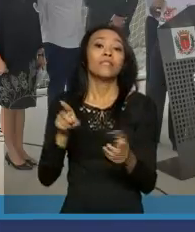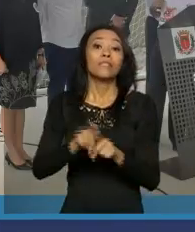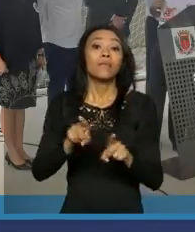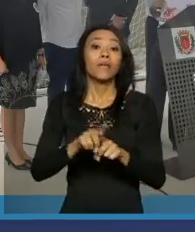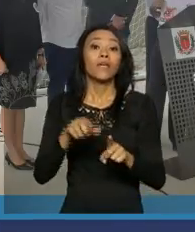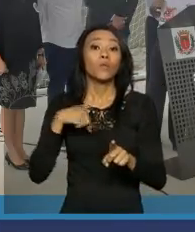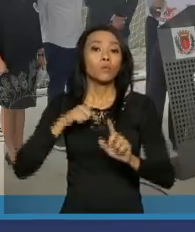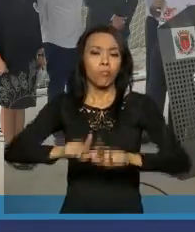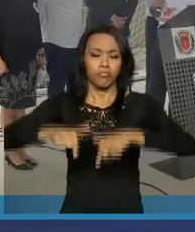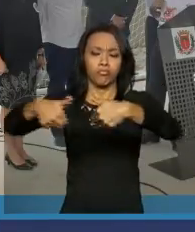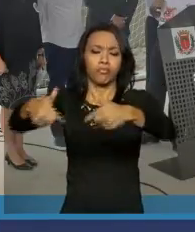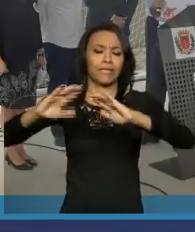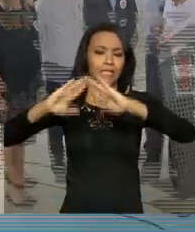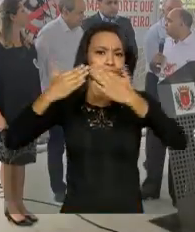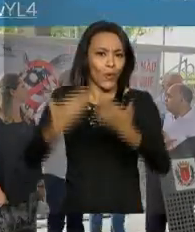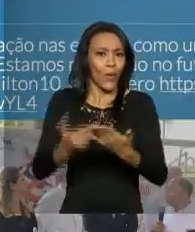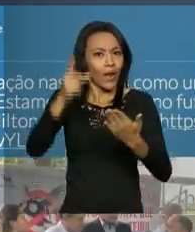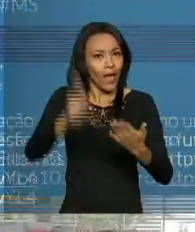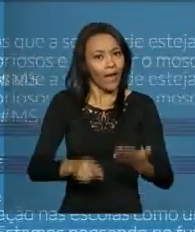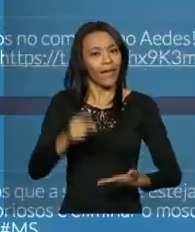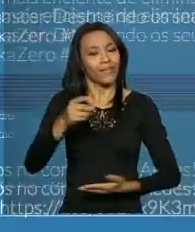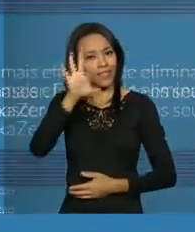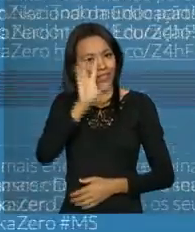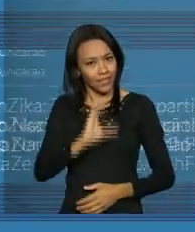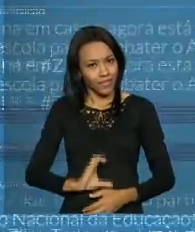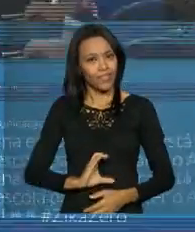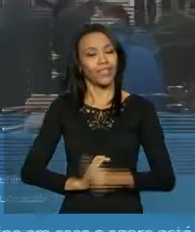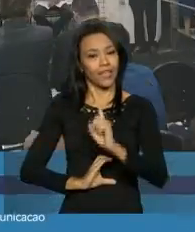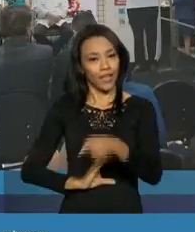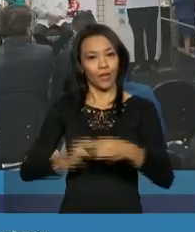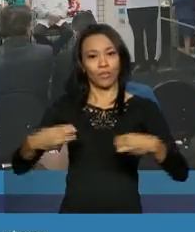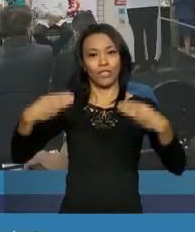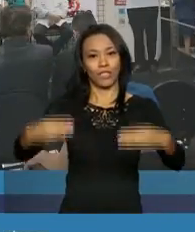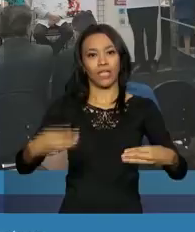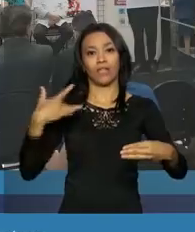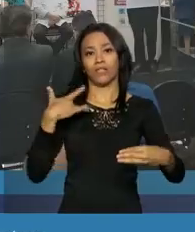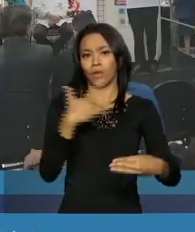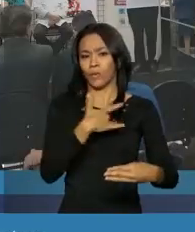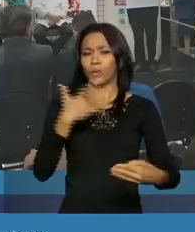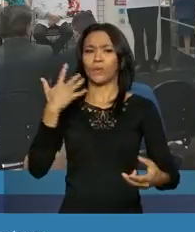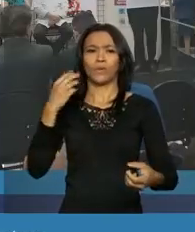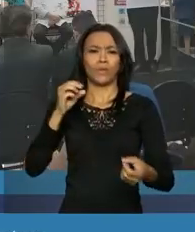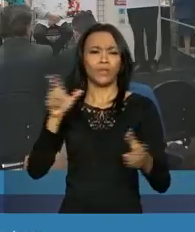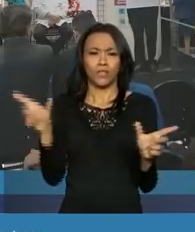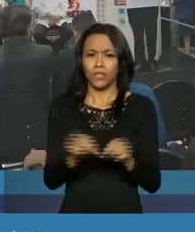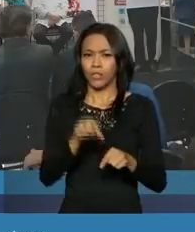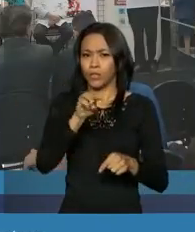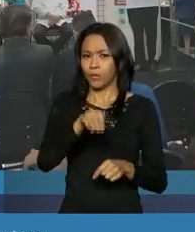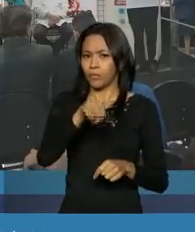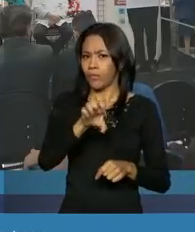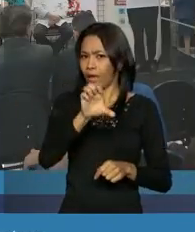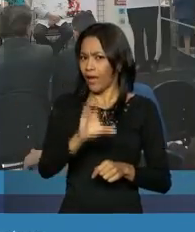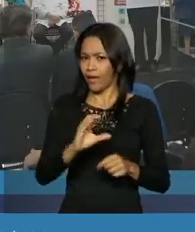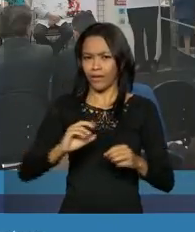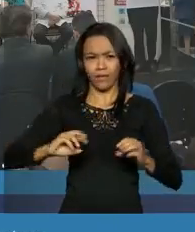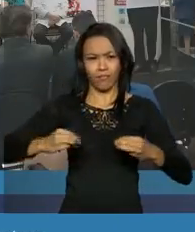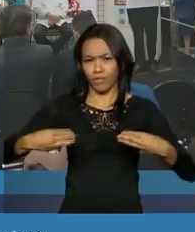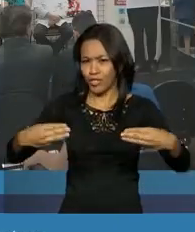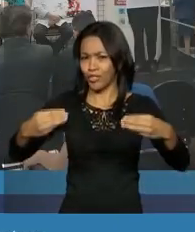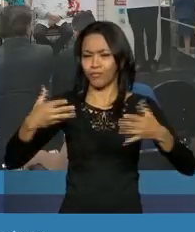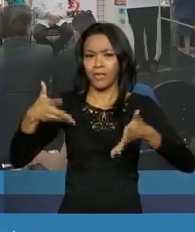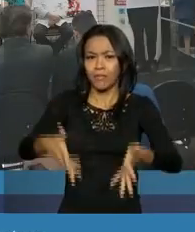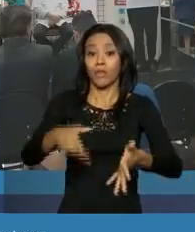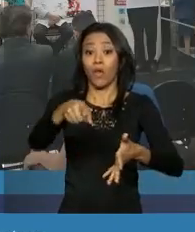escolas é uma ação de cidadania, Twitter do Ministério do Esporte, Ministério da Saúde, MEC, todo mundo participando. Olha aí o ministro